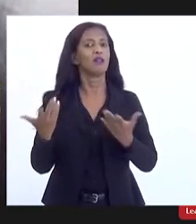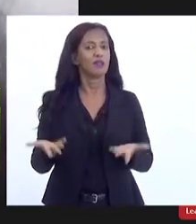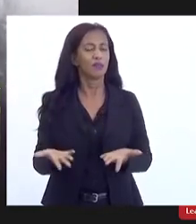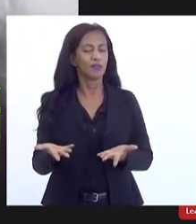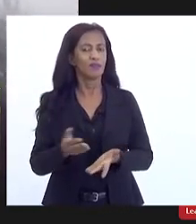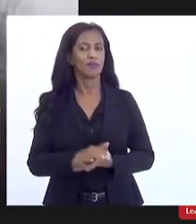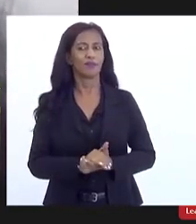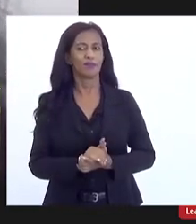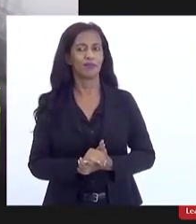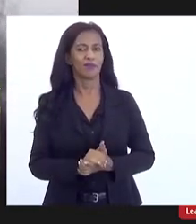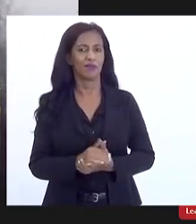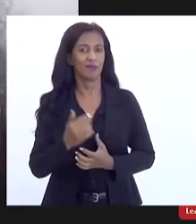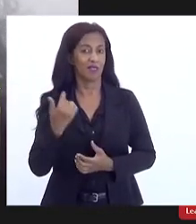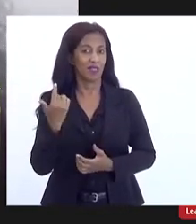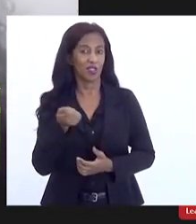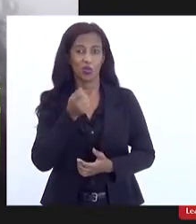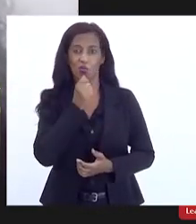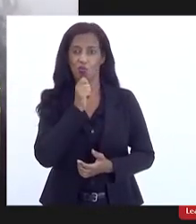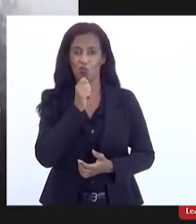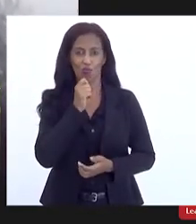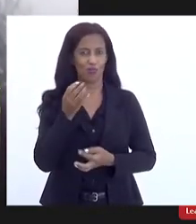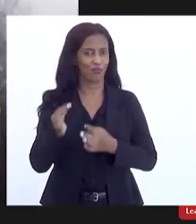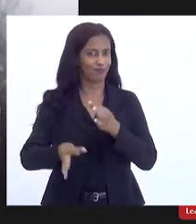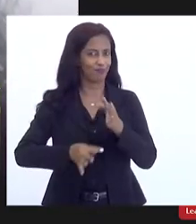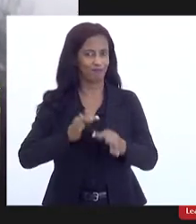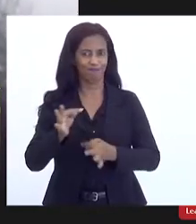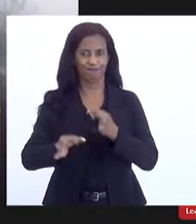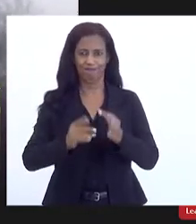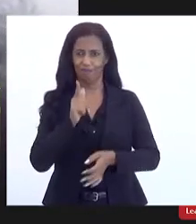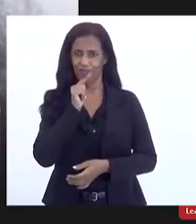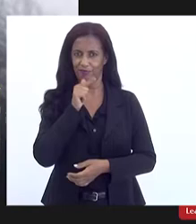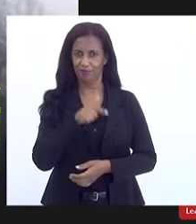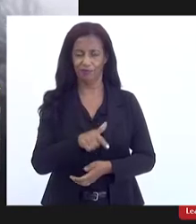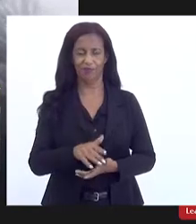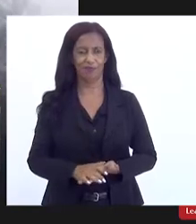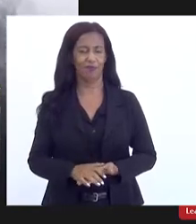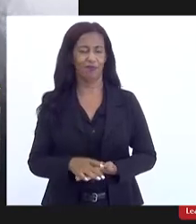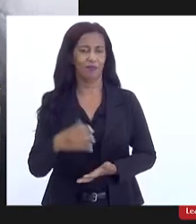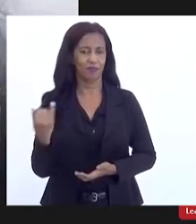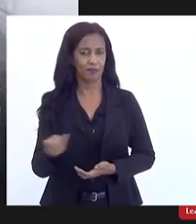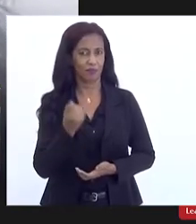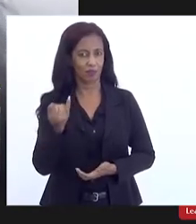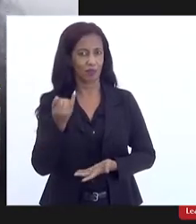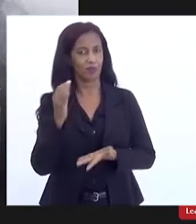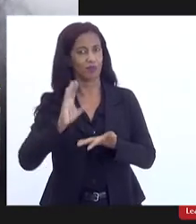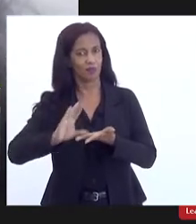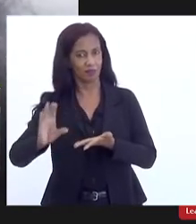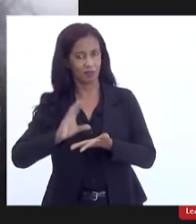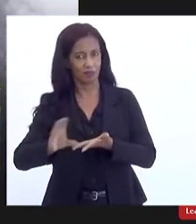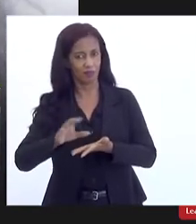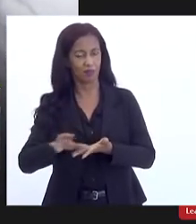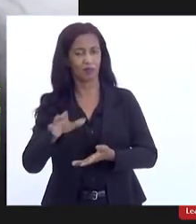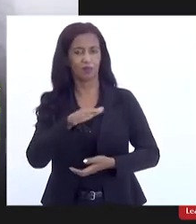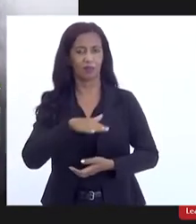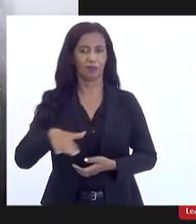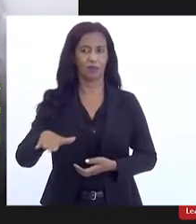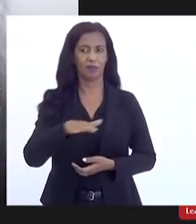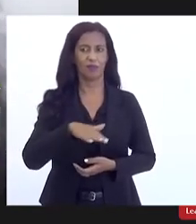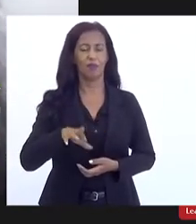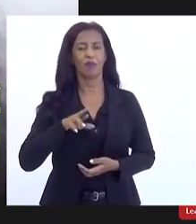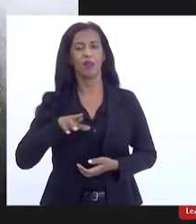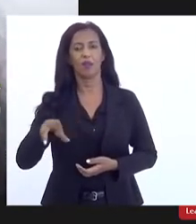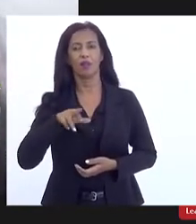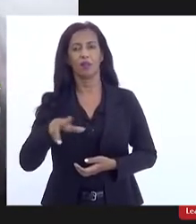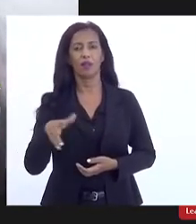a gente não tem esse tratamento é importante sim o investimento na área não é